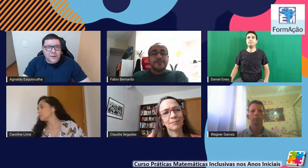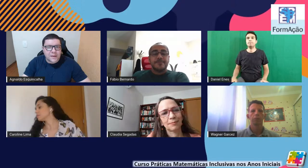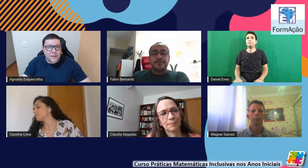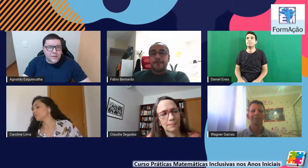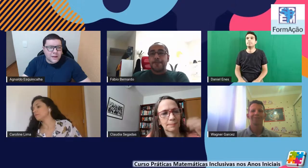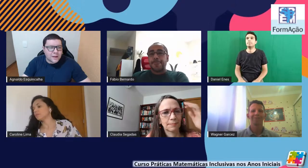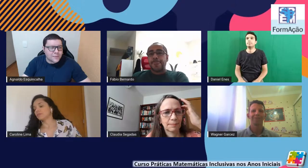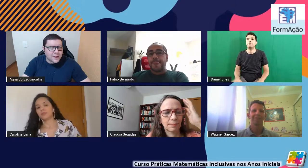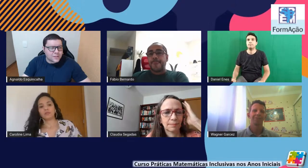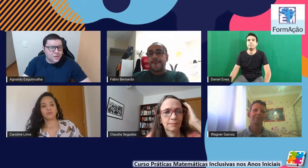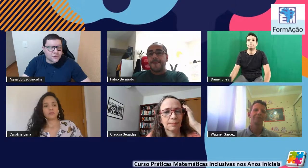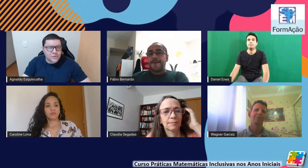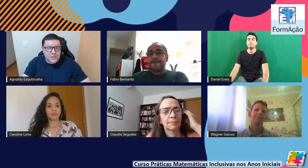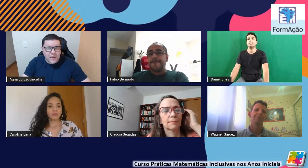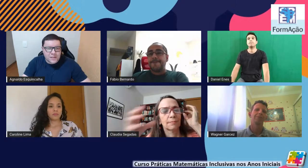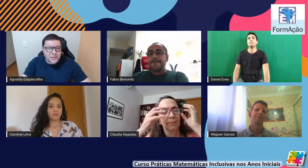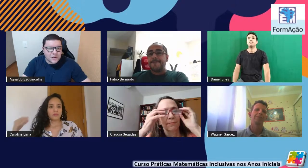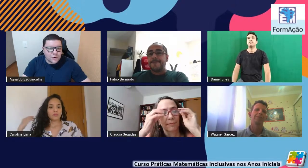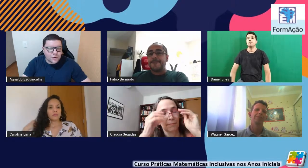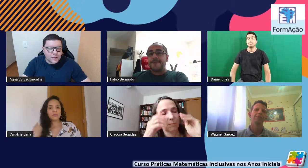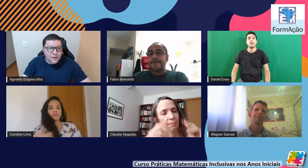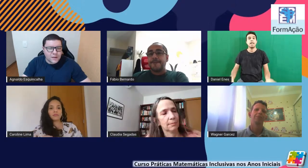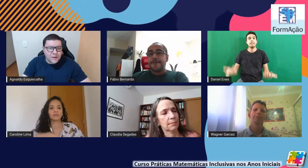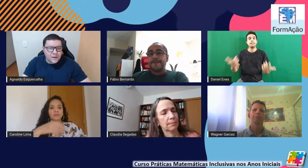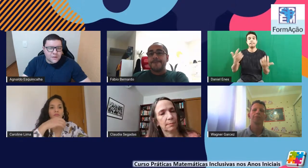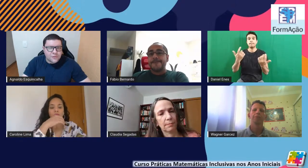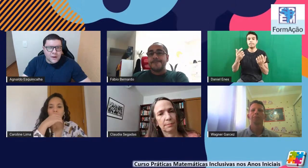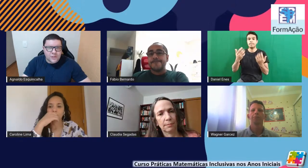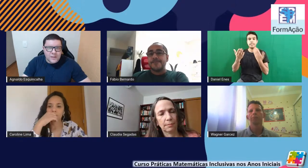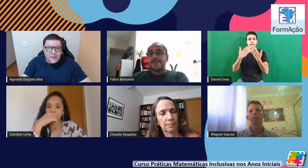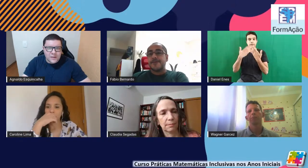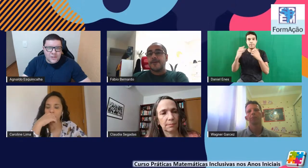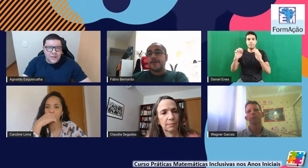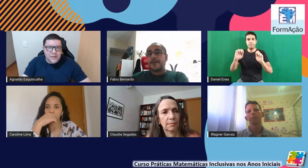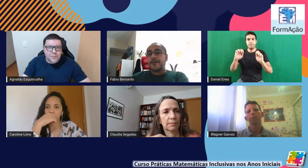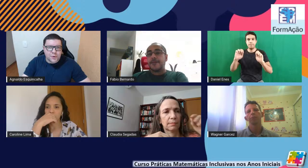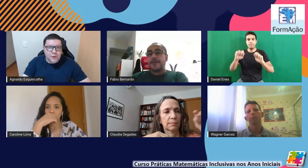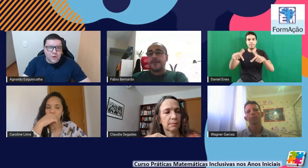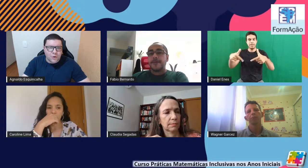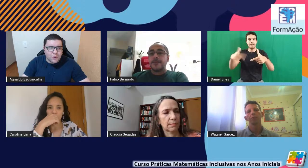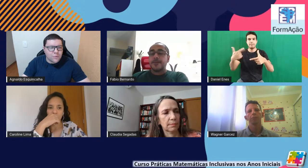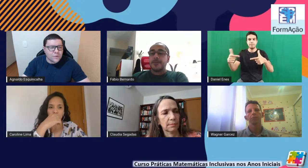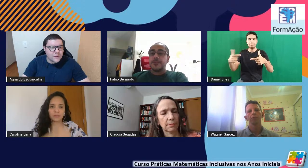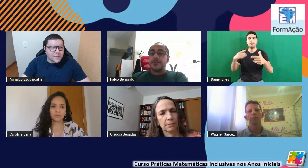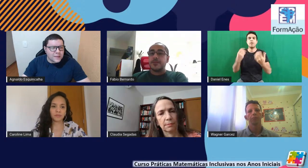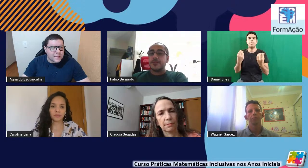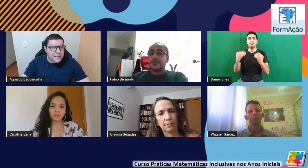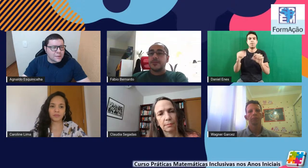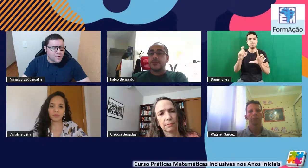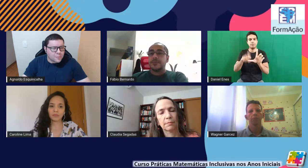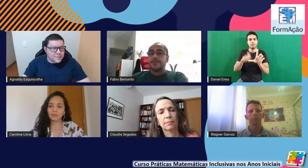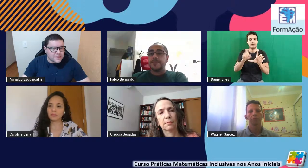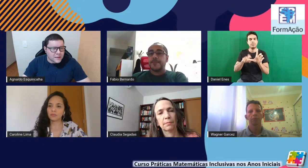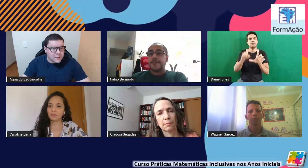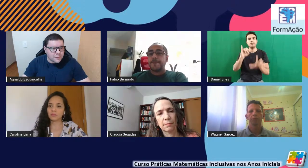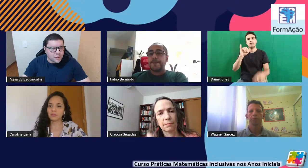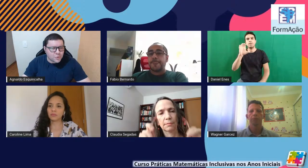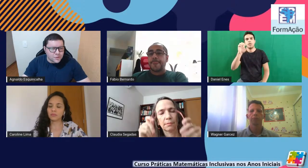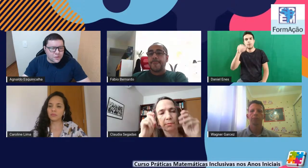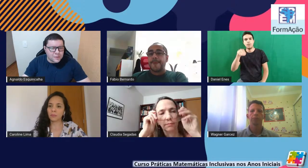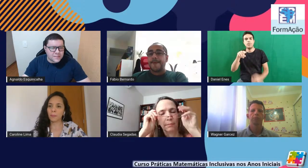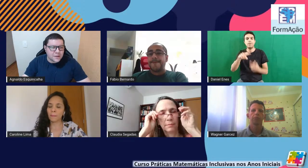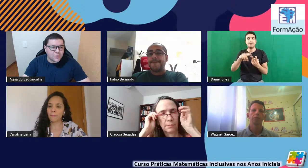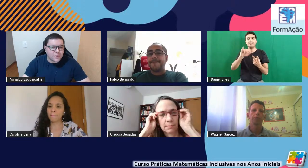pessoal pra quem não tá ativo no chat eu coloquei vários links links pro ICOM link pro IBC